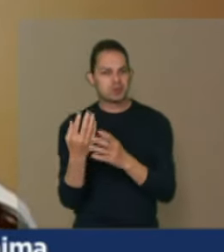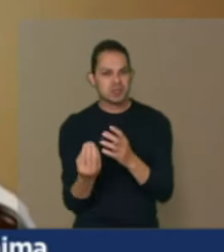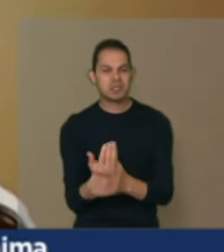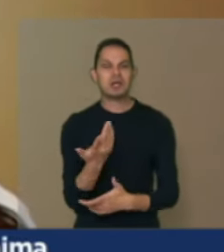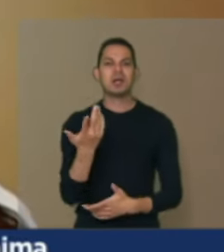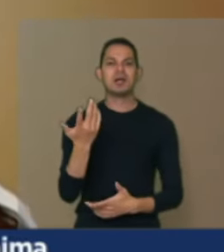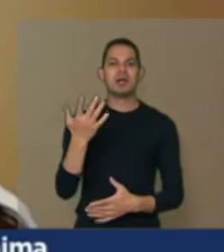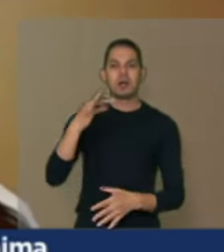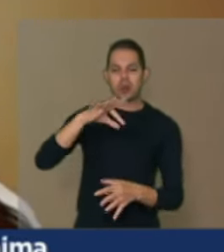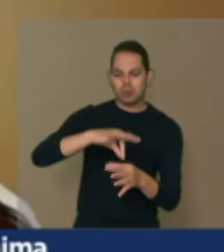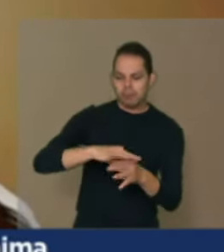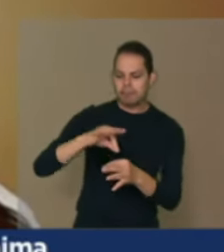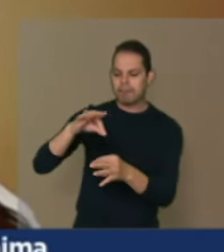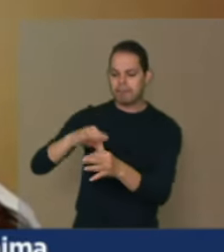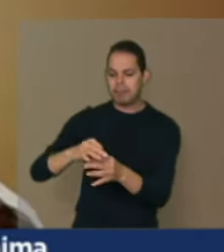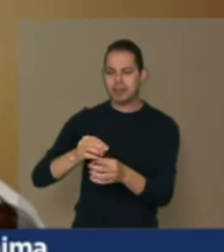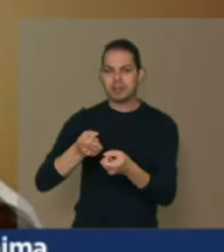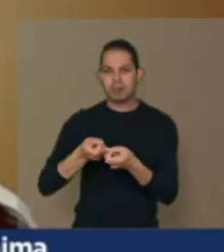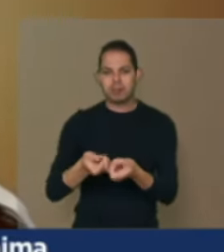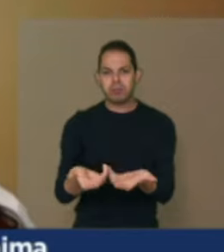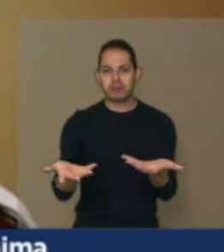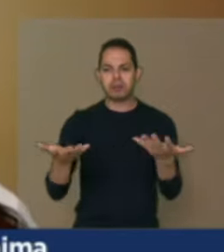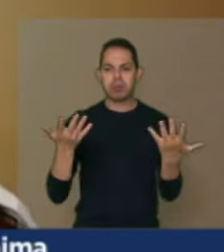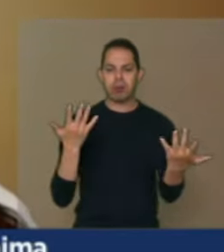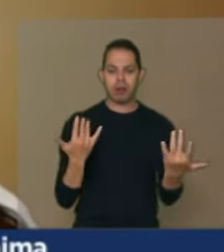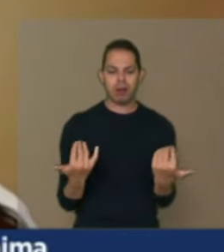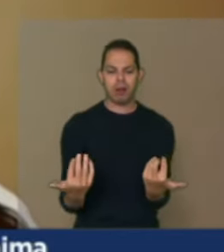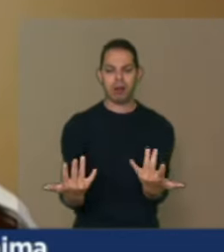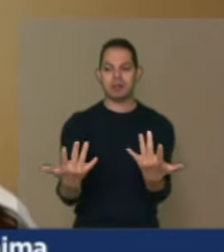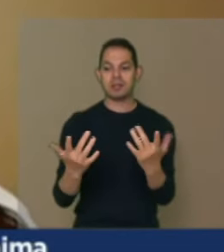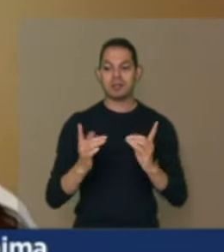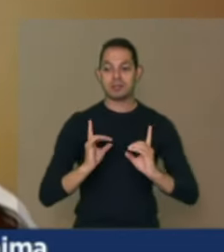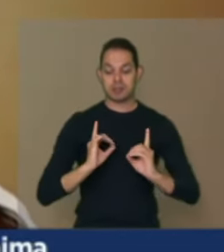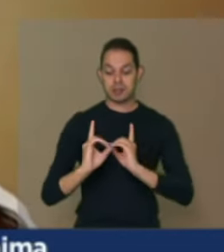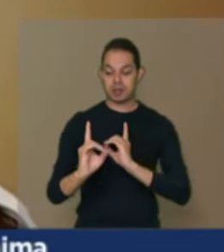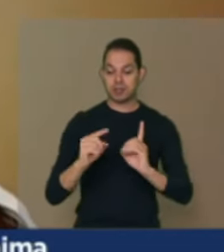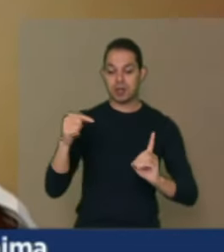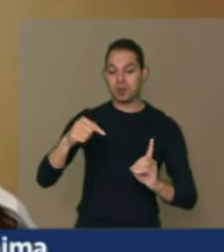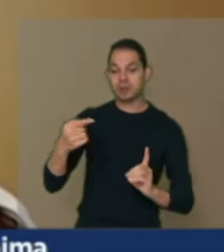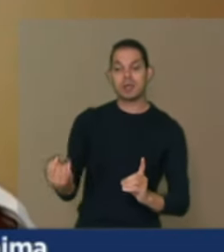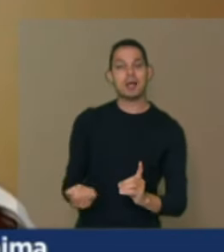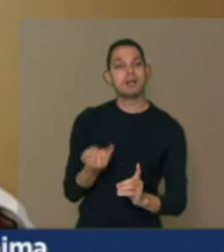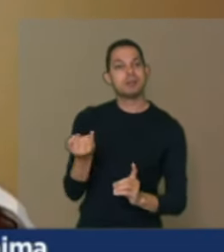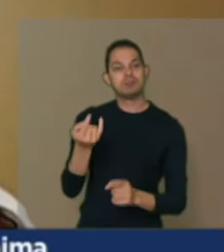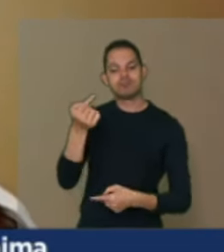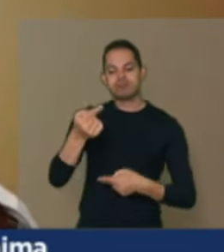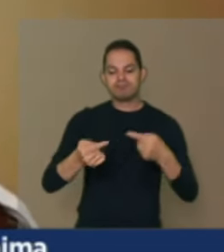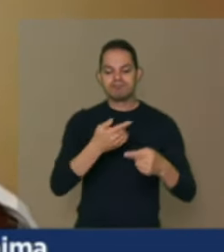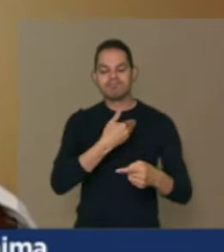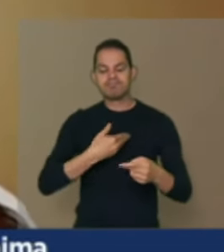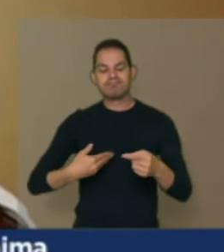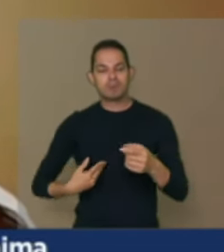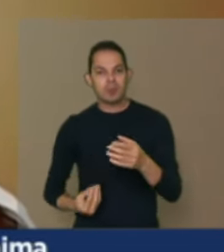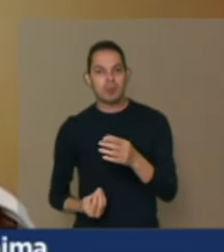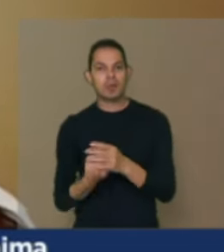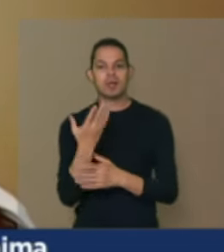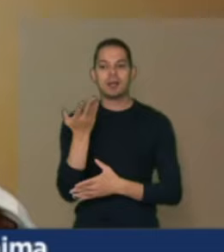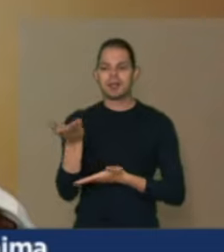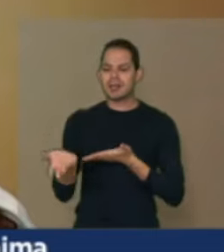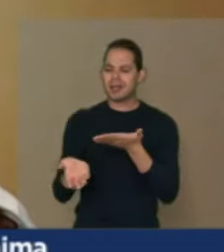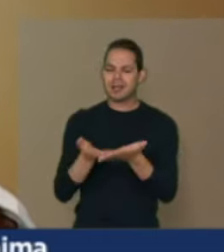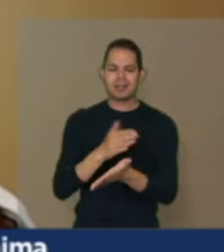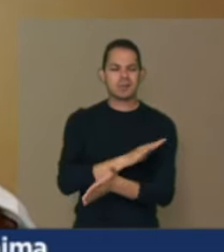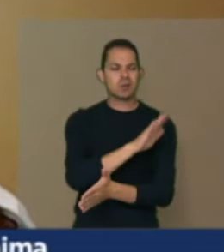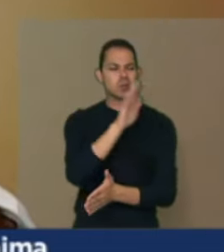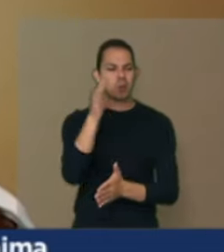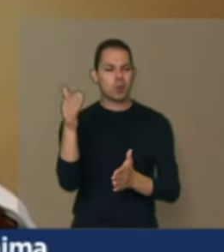plantação então esse diálogo ele vai ser importante para que a gente construa políticas públicas que atendam a todos esses públicos